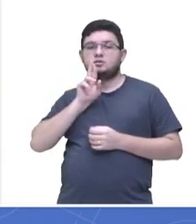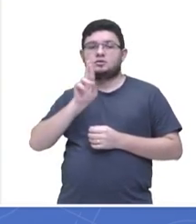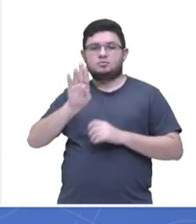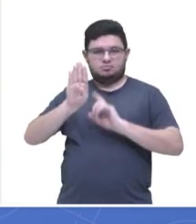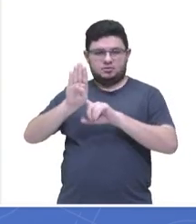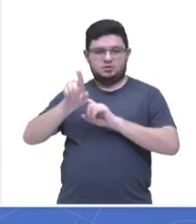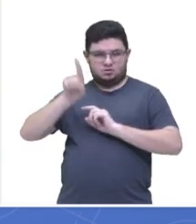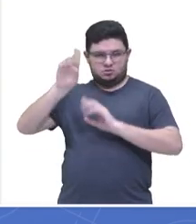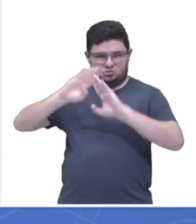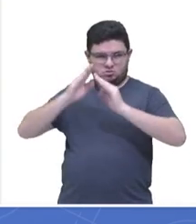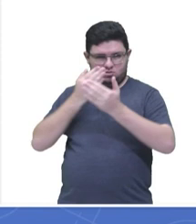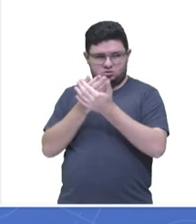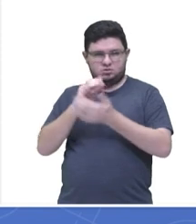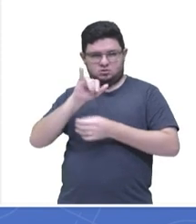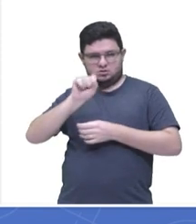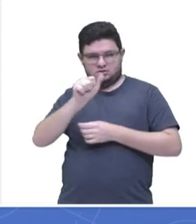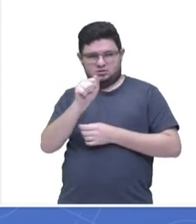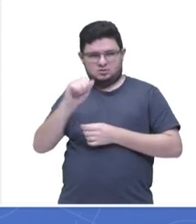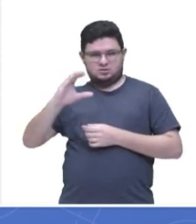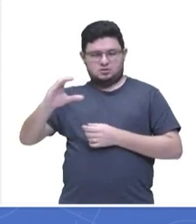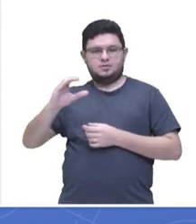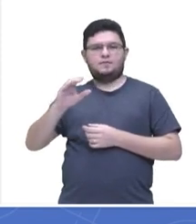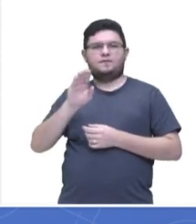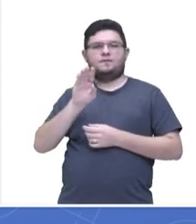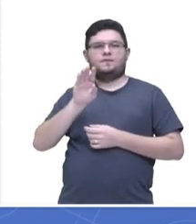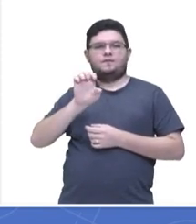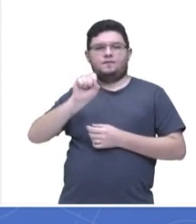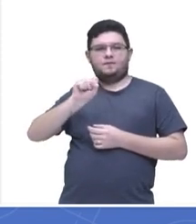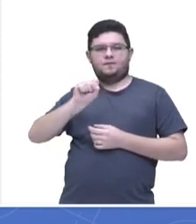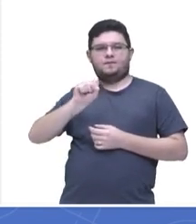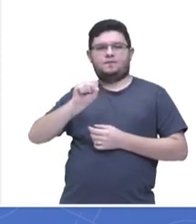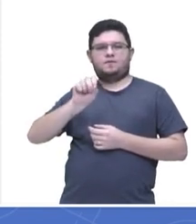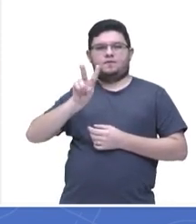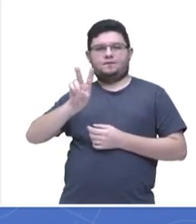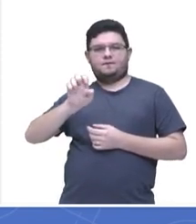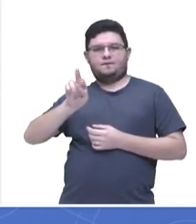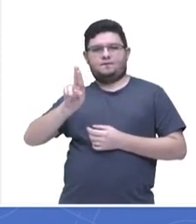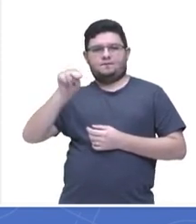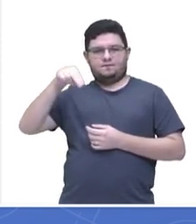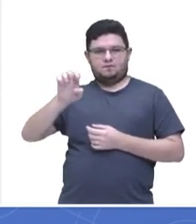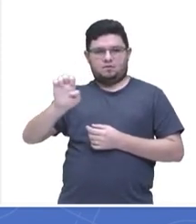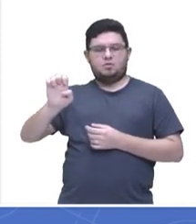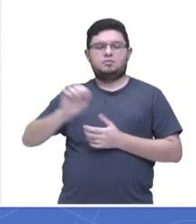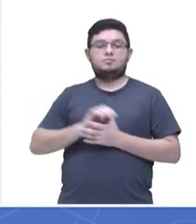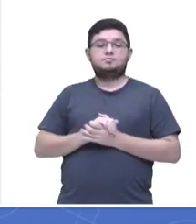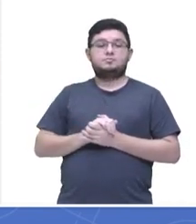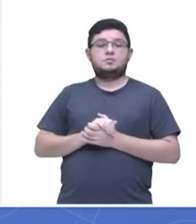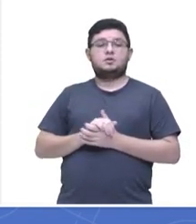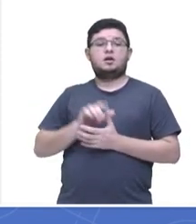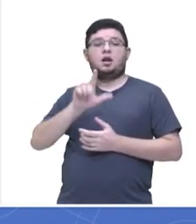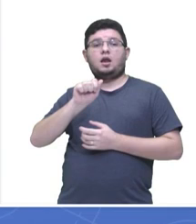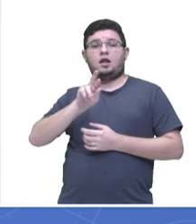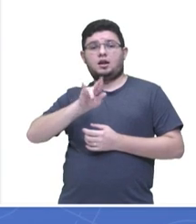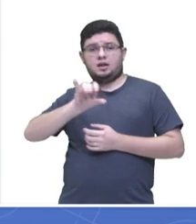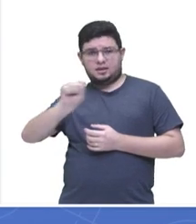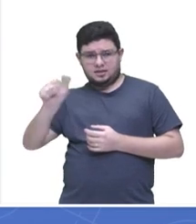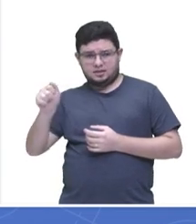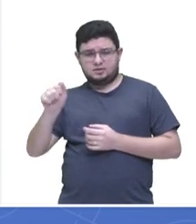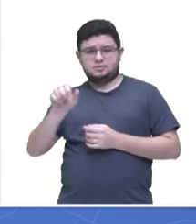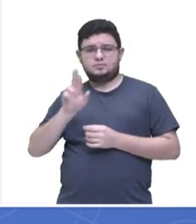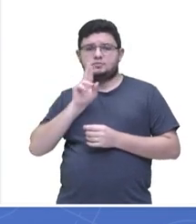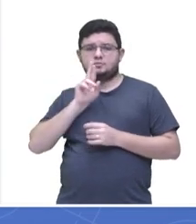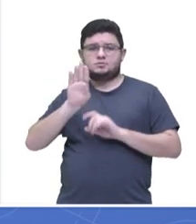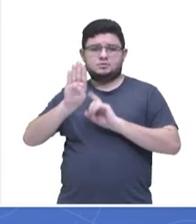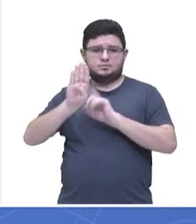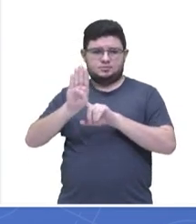ok? Larissa, resposta letra D. Temos aqui a Rose, acho que é Rose de Barros, eu acho, né?